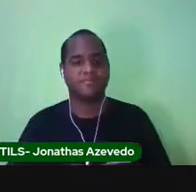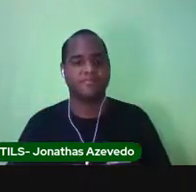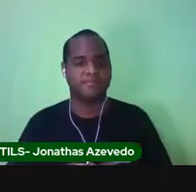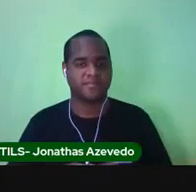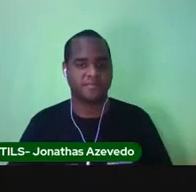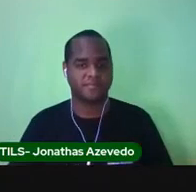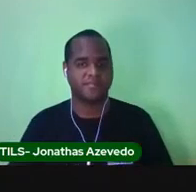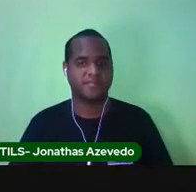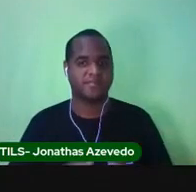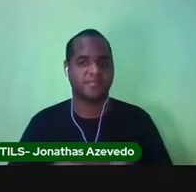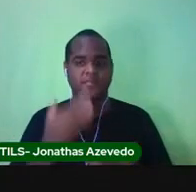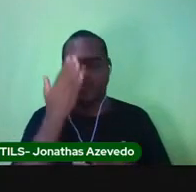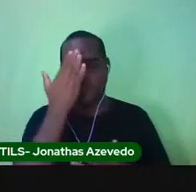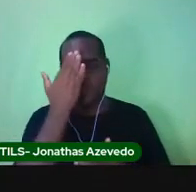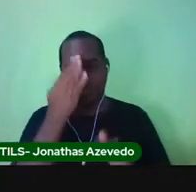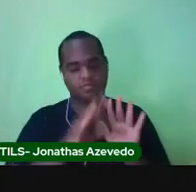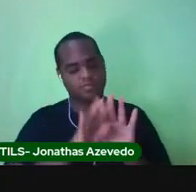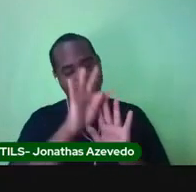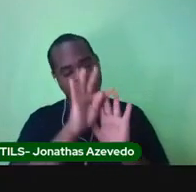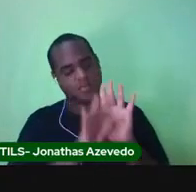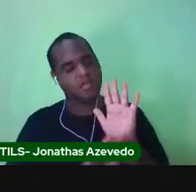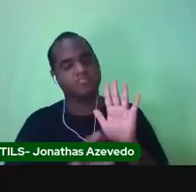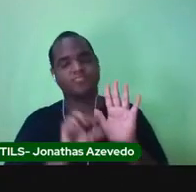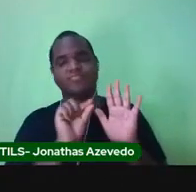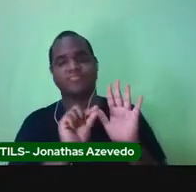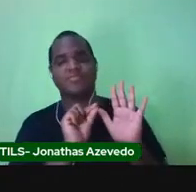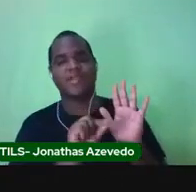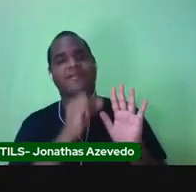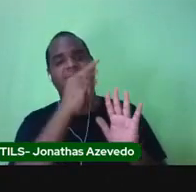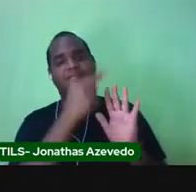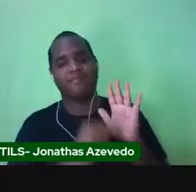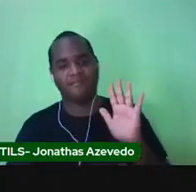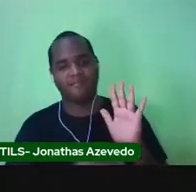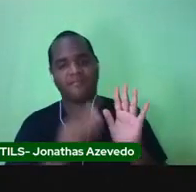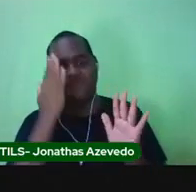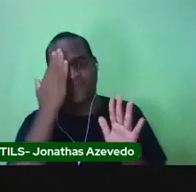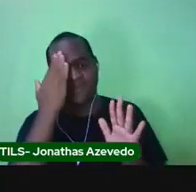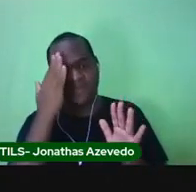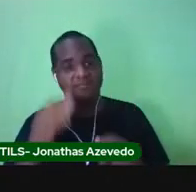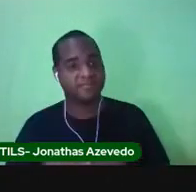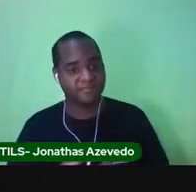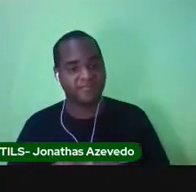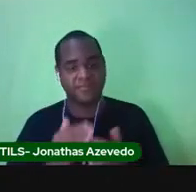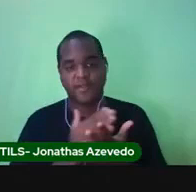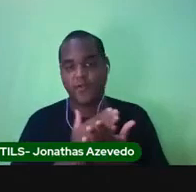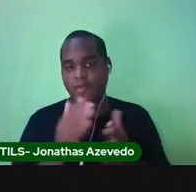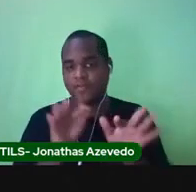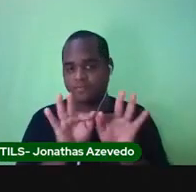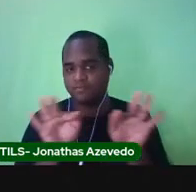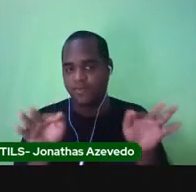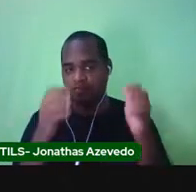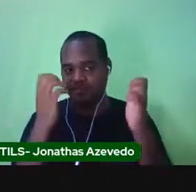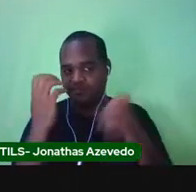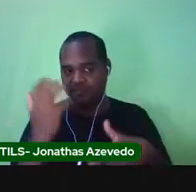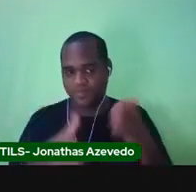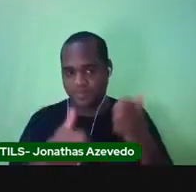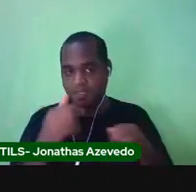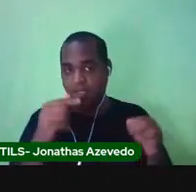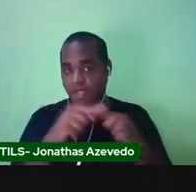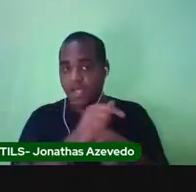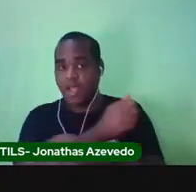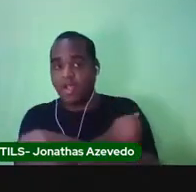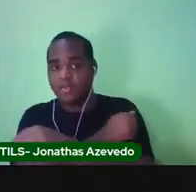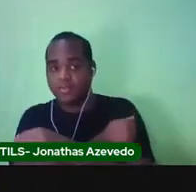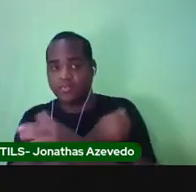Você sabe que tipo de texto é esse que a gente acabou de ler? Eu falei no começo porque teve aluno que